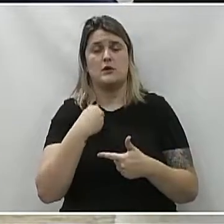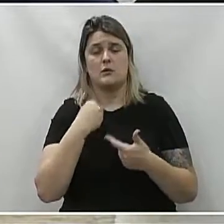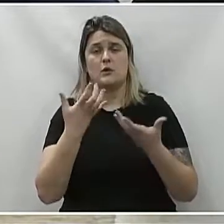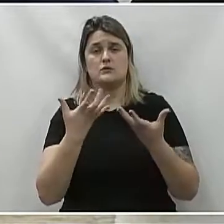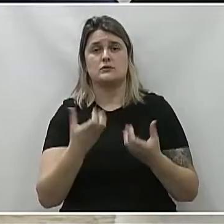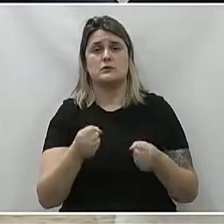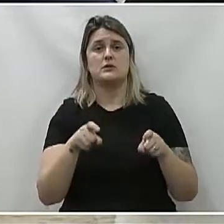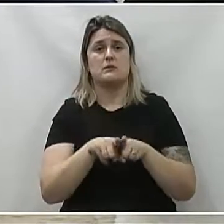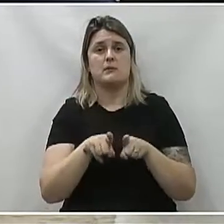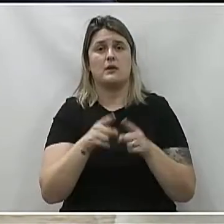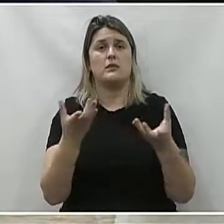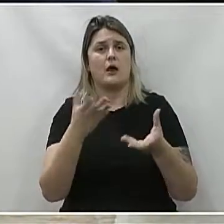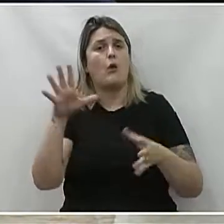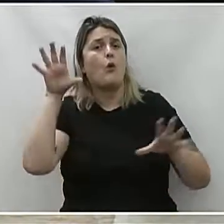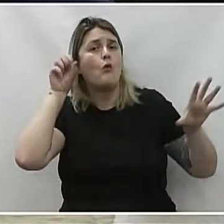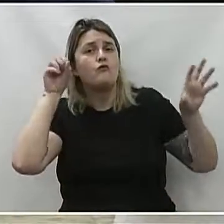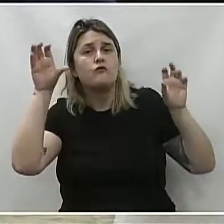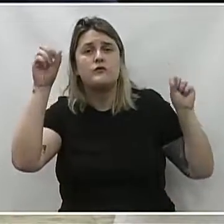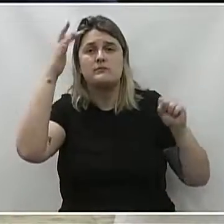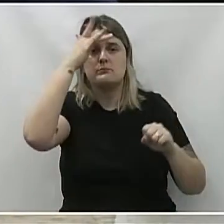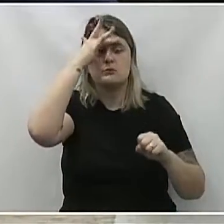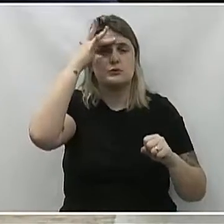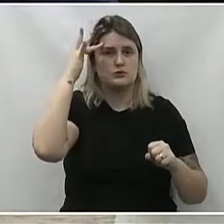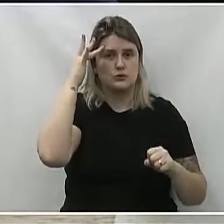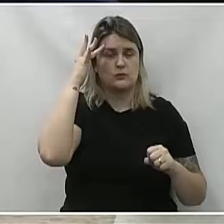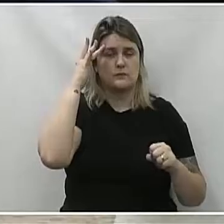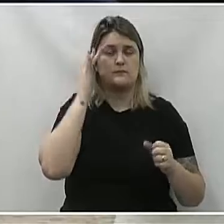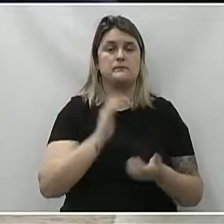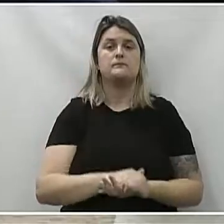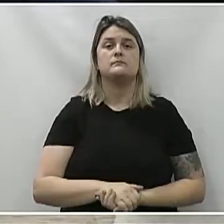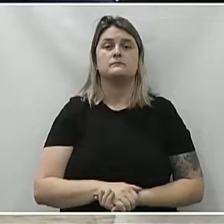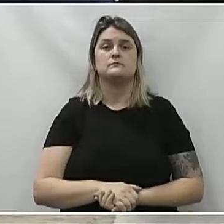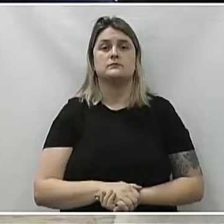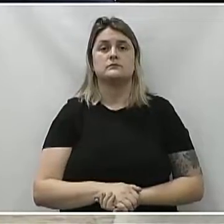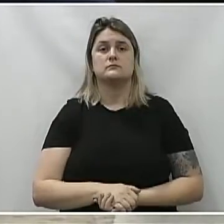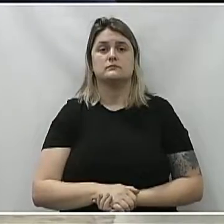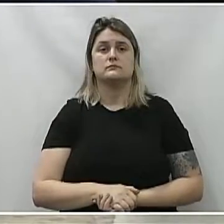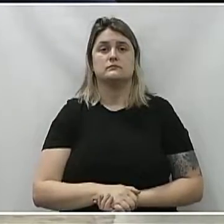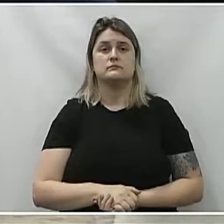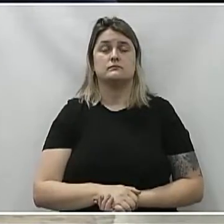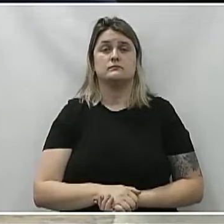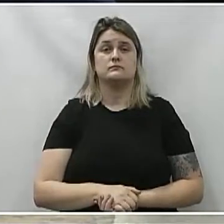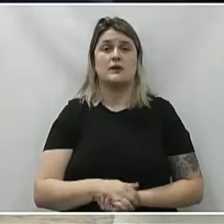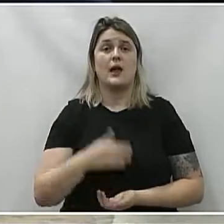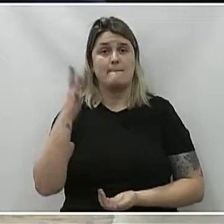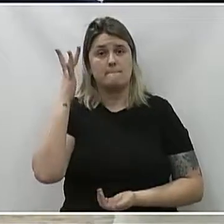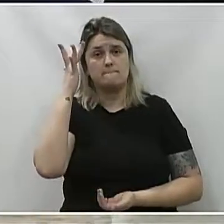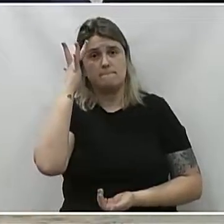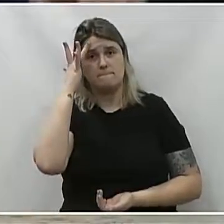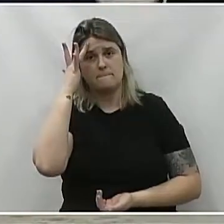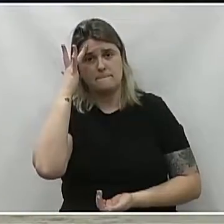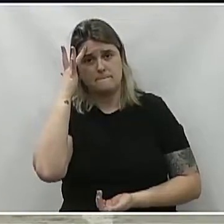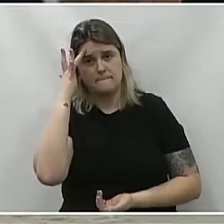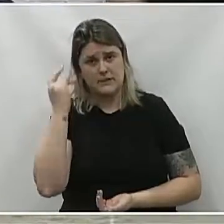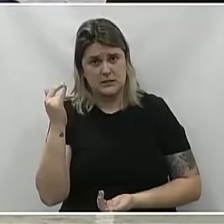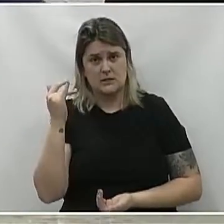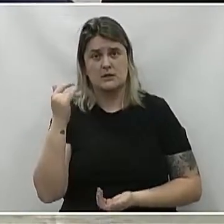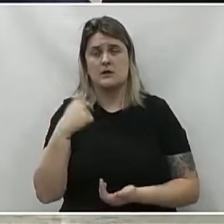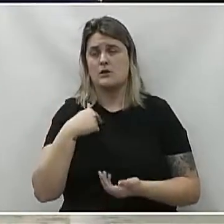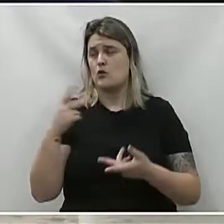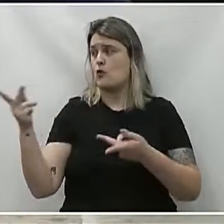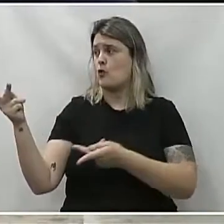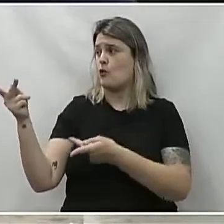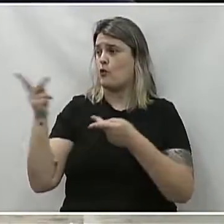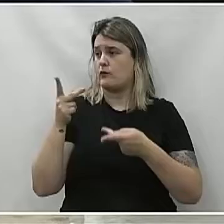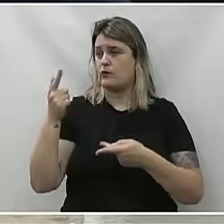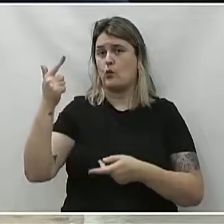acima de tudo, ouvir as pessoas. E, ao trazer esse assunto a esta casa, eu estarei amanhã e abro o convite